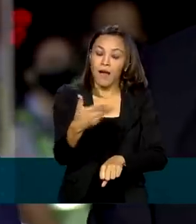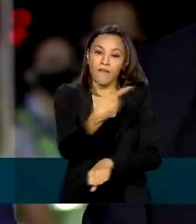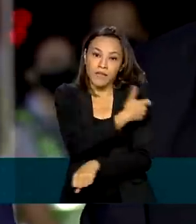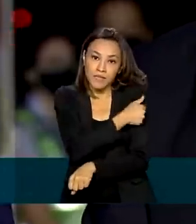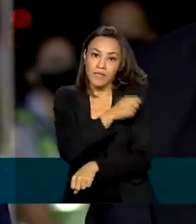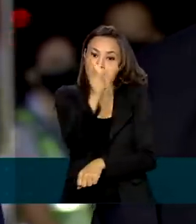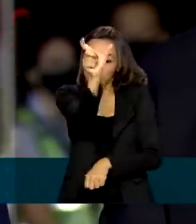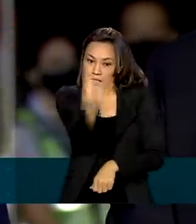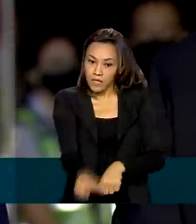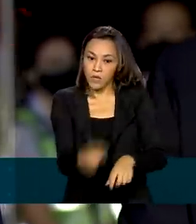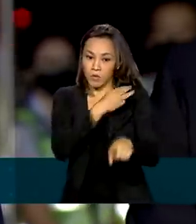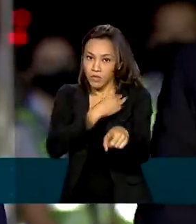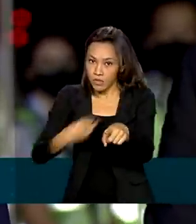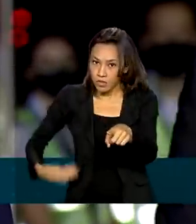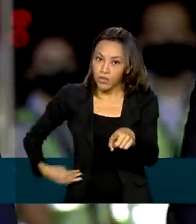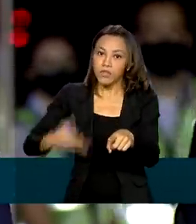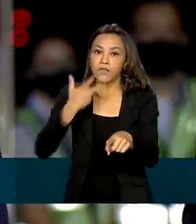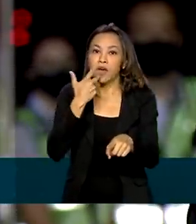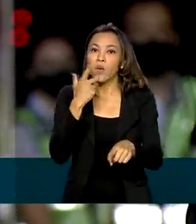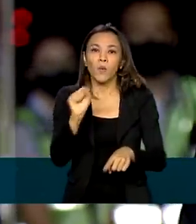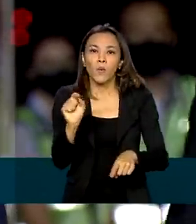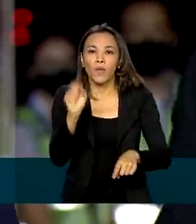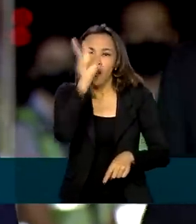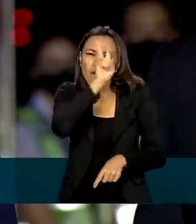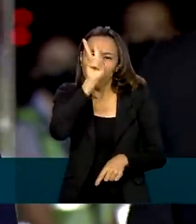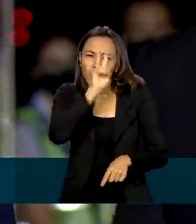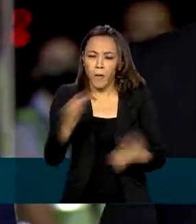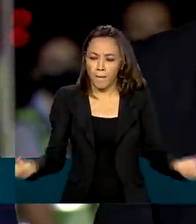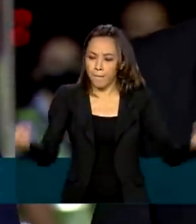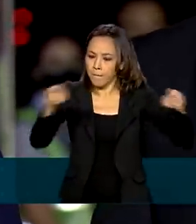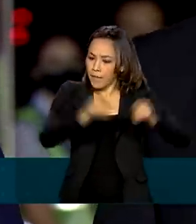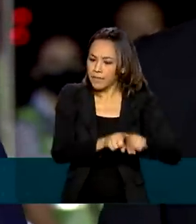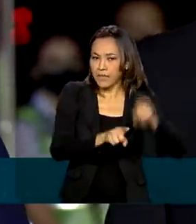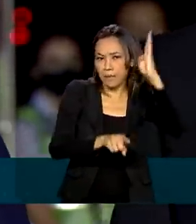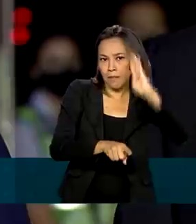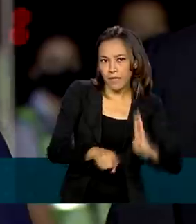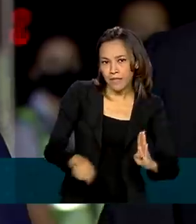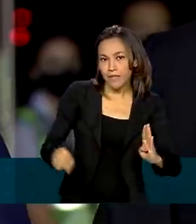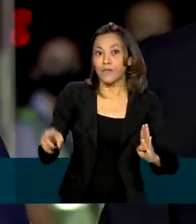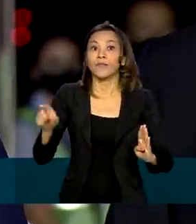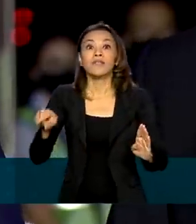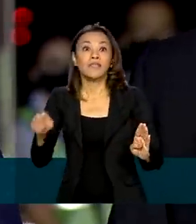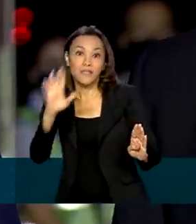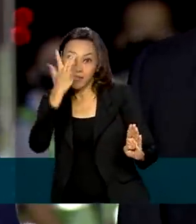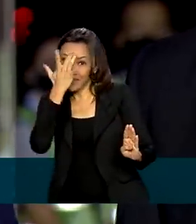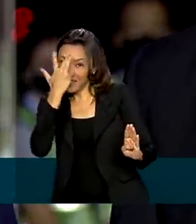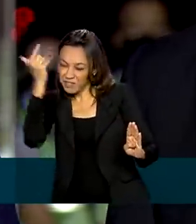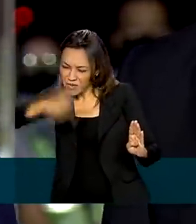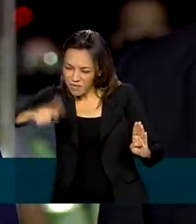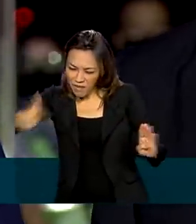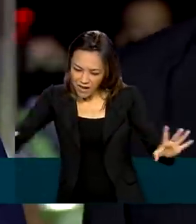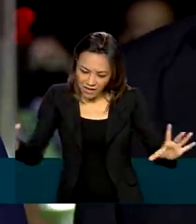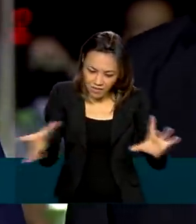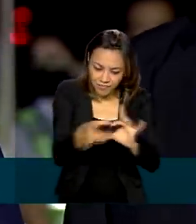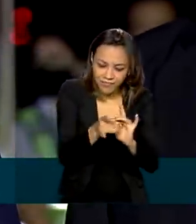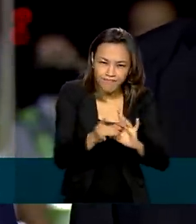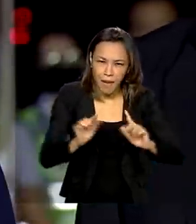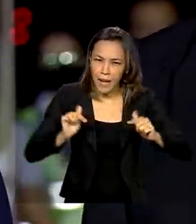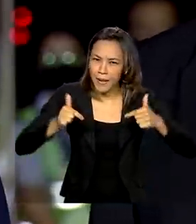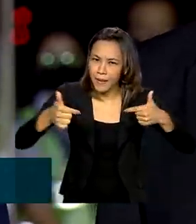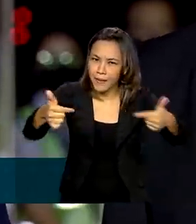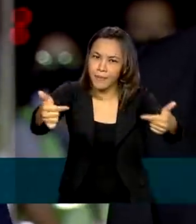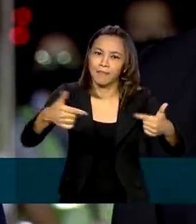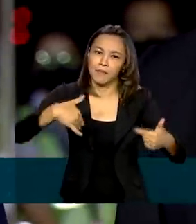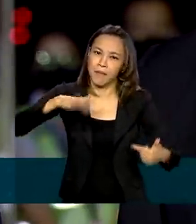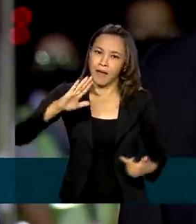Ernesto Araújo, lembrou que a parceria entre Brasil e Índia deve crescer ainda mais. É uma parceria que, tenho